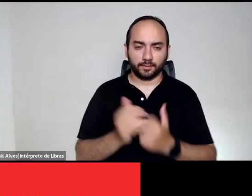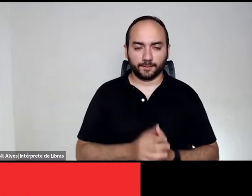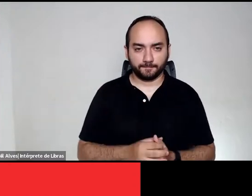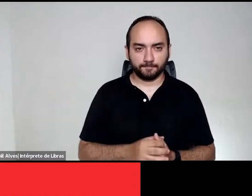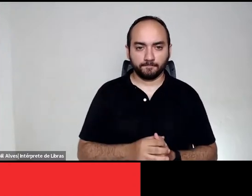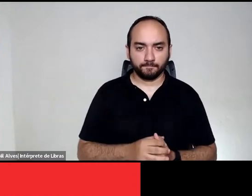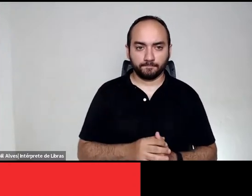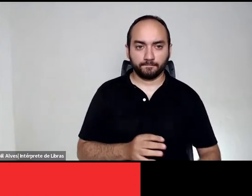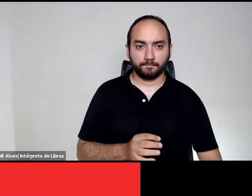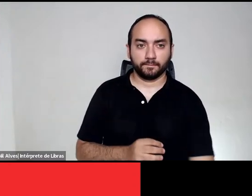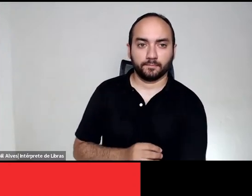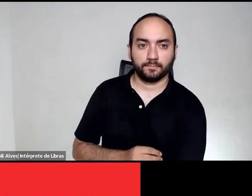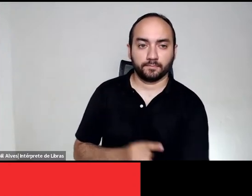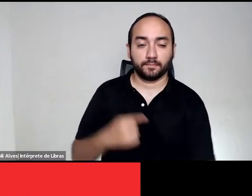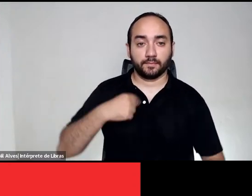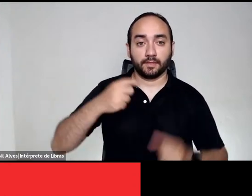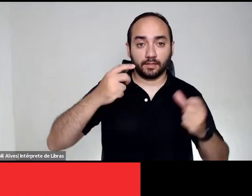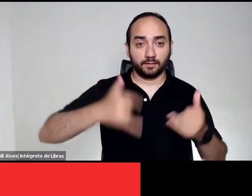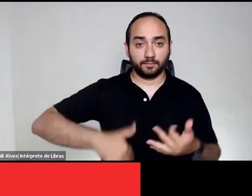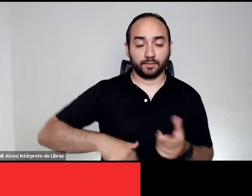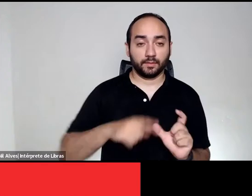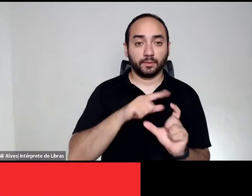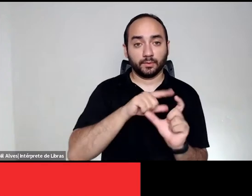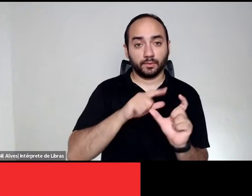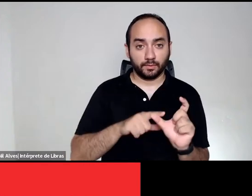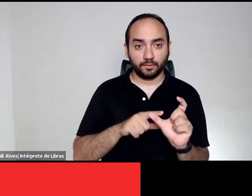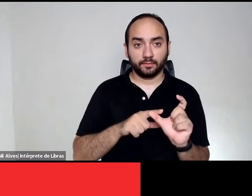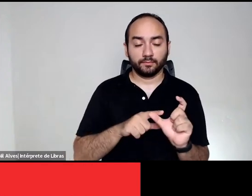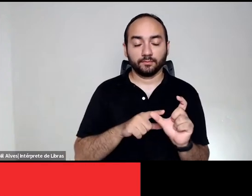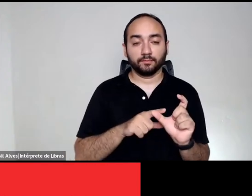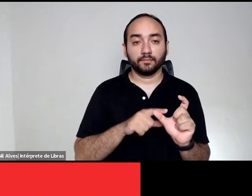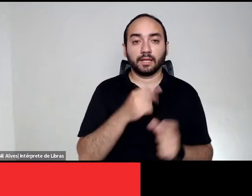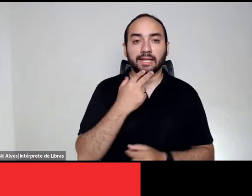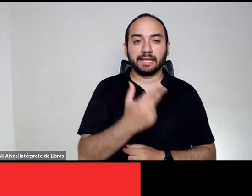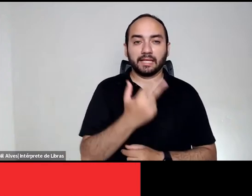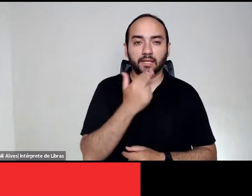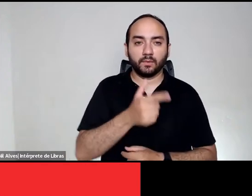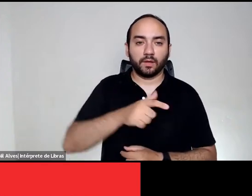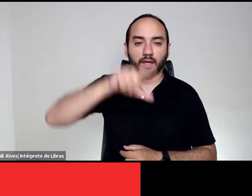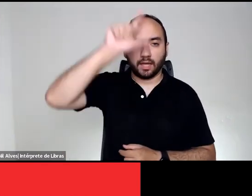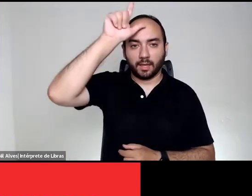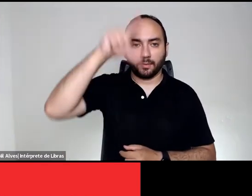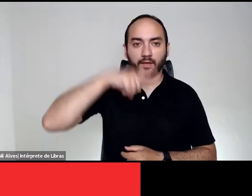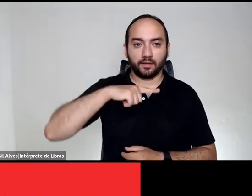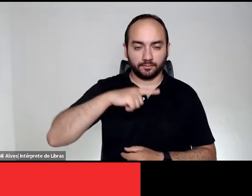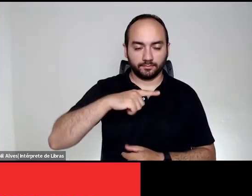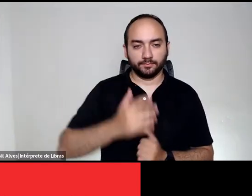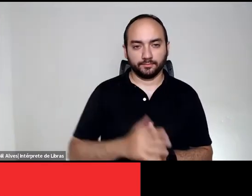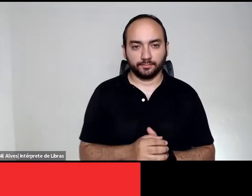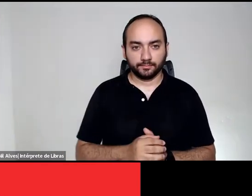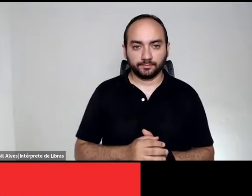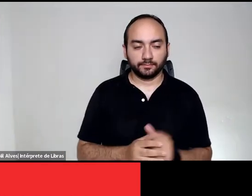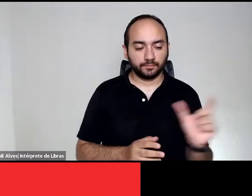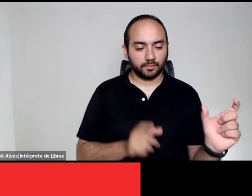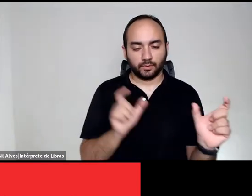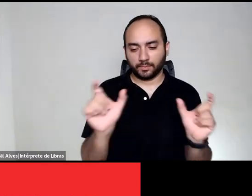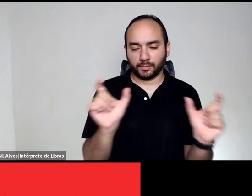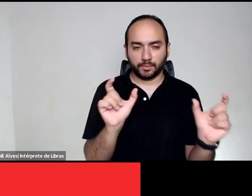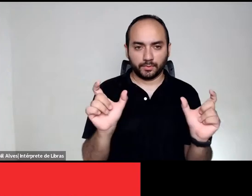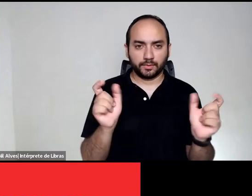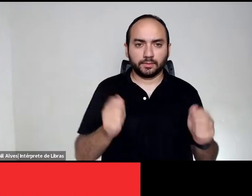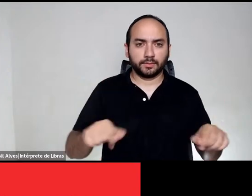Pois aqui eu descrevo duas. Uma é erfahrung e a outra é erlebnis. Não precisa